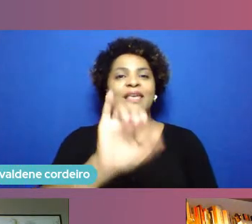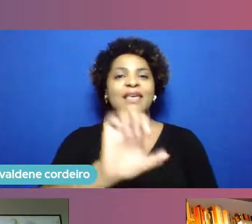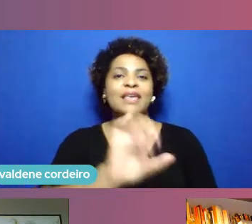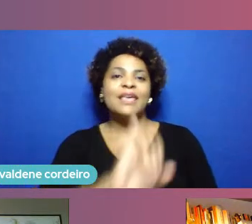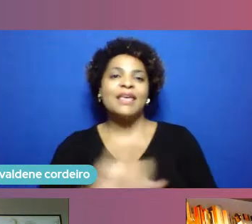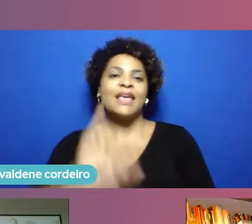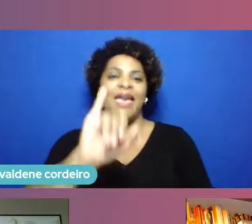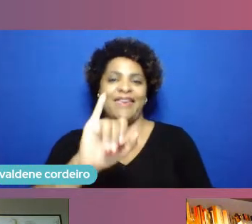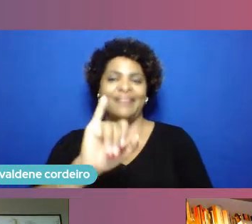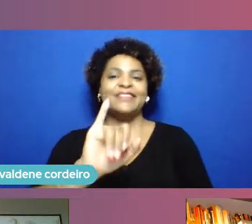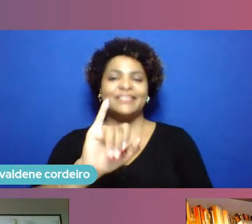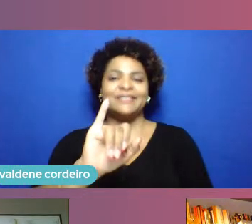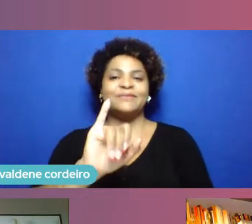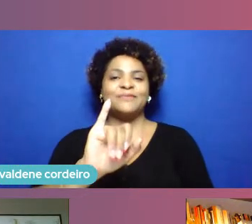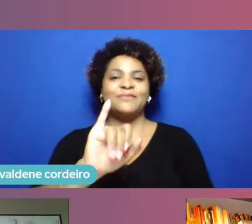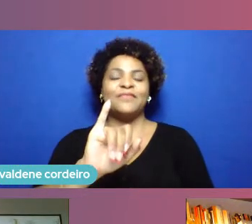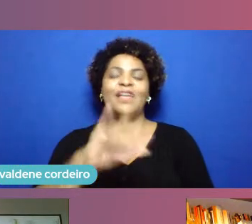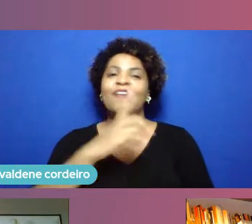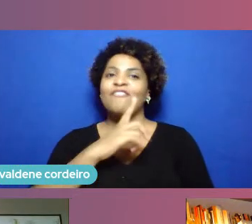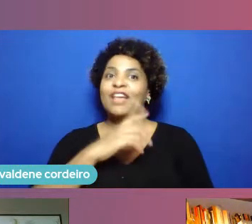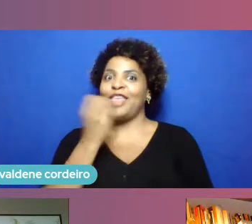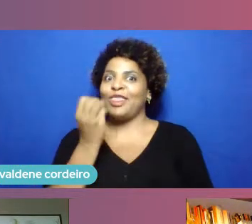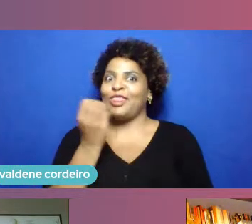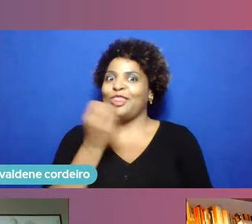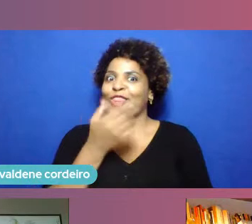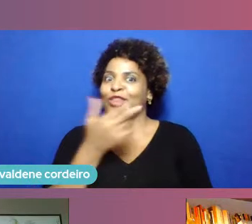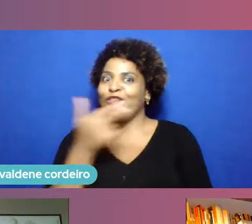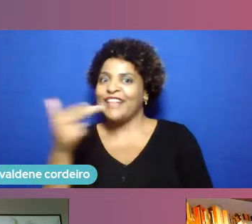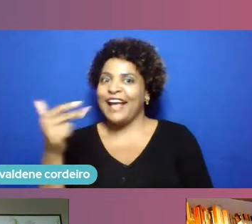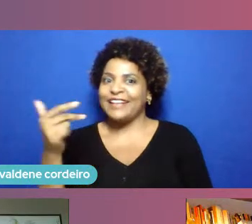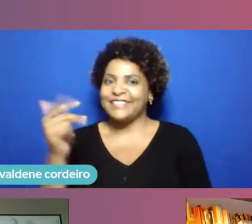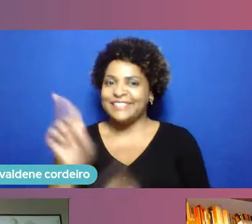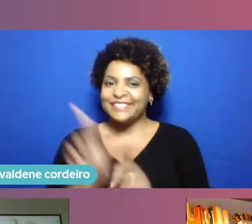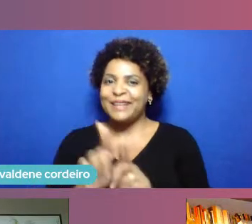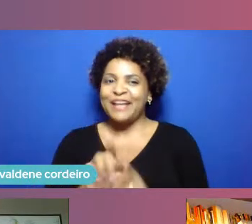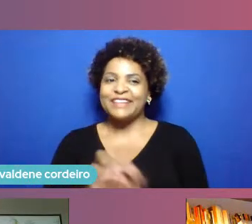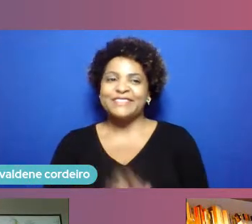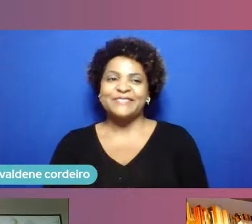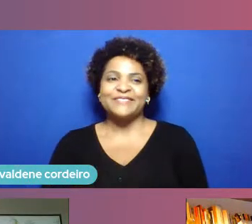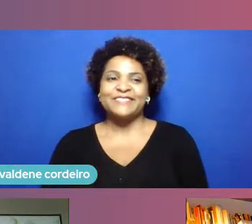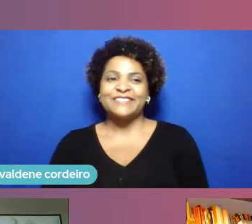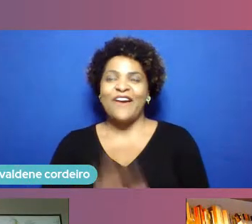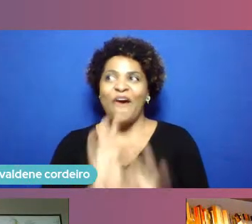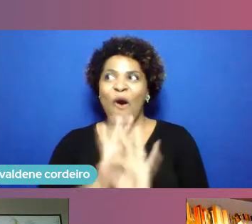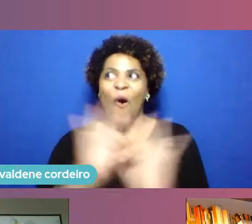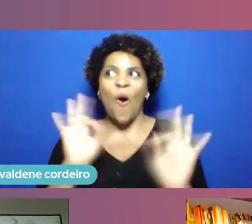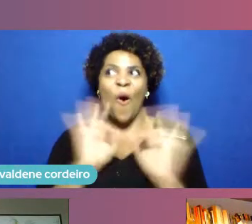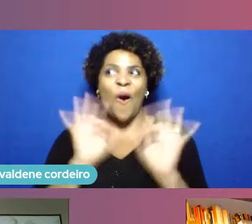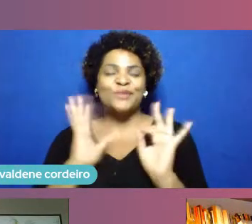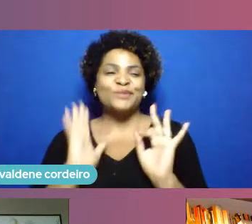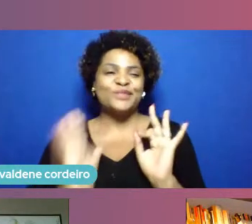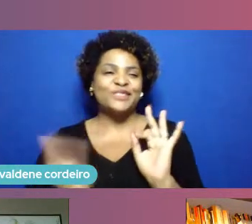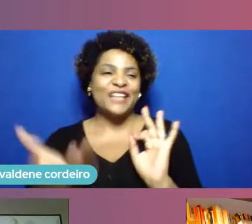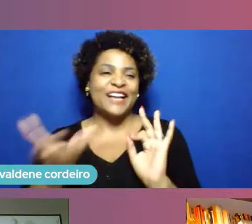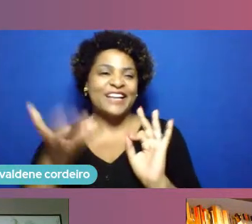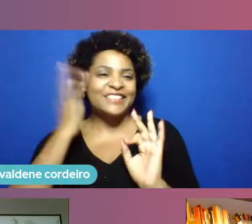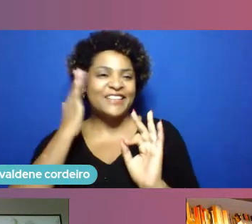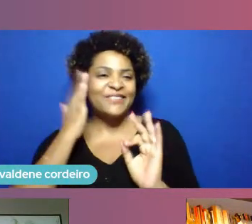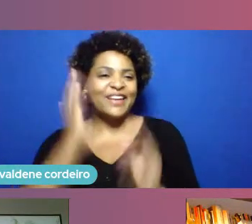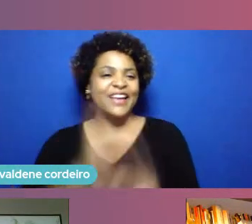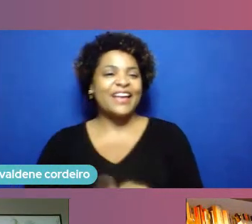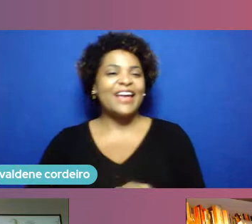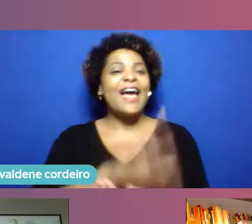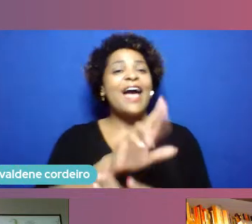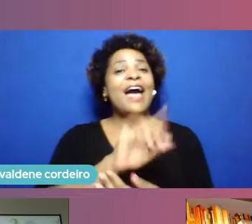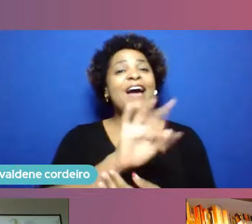nome e vamos ter novidades depois sobre isso também maravilha já vamos querer saber Rafael queria que a gente trocasse um